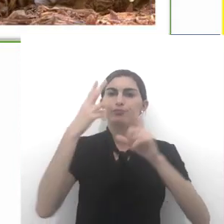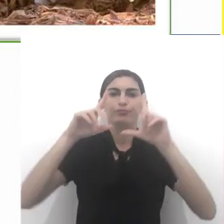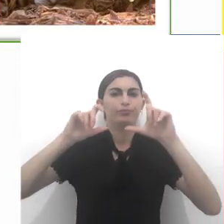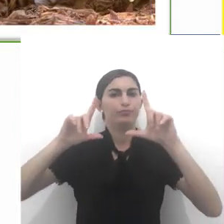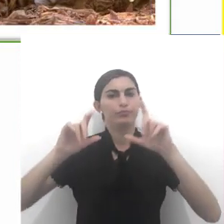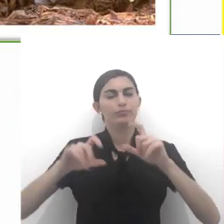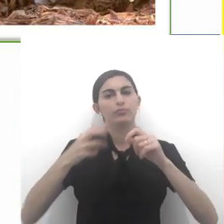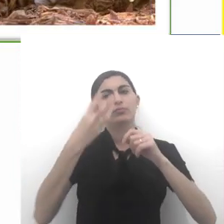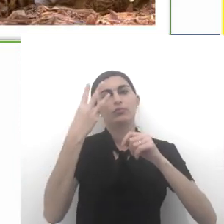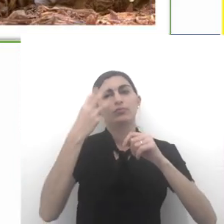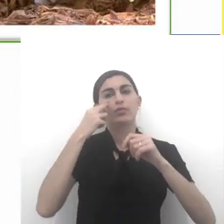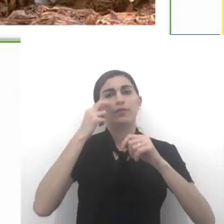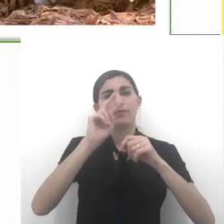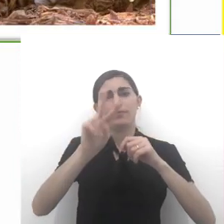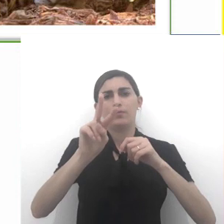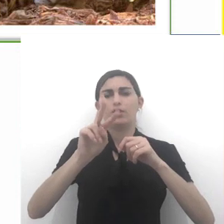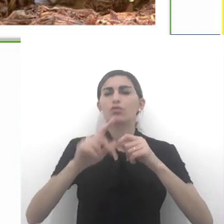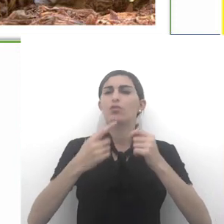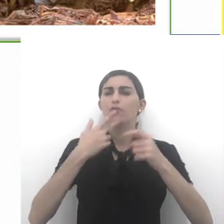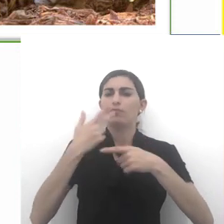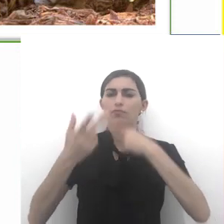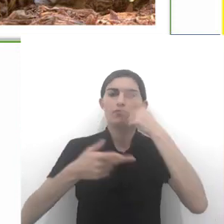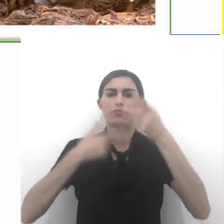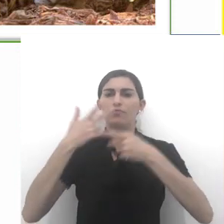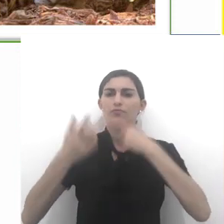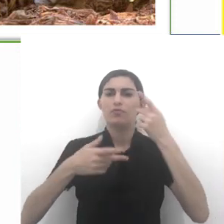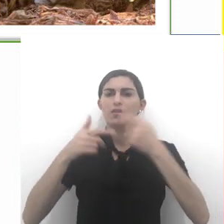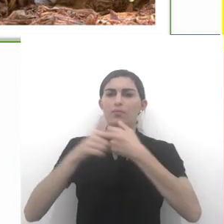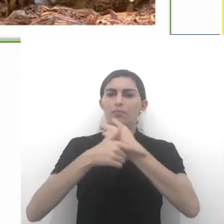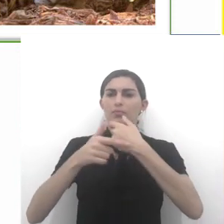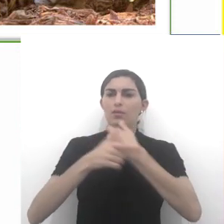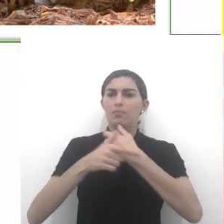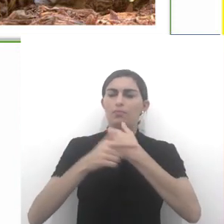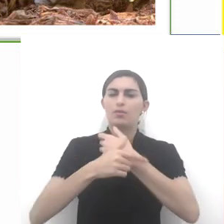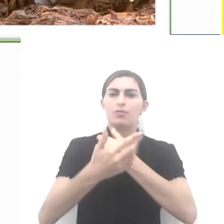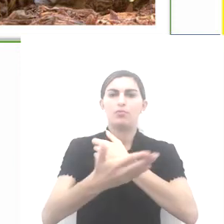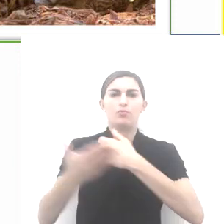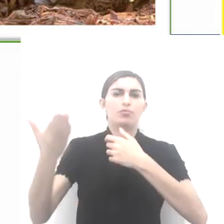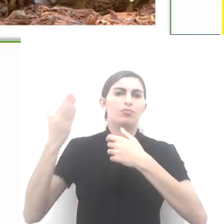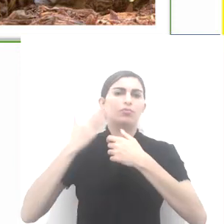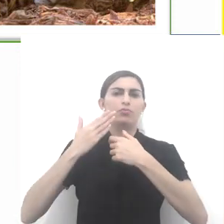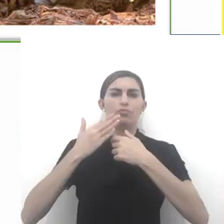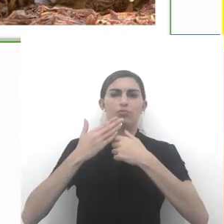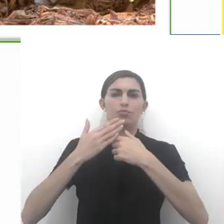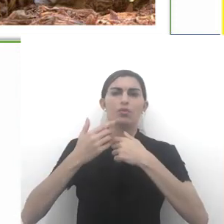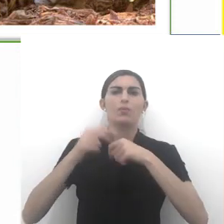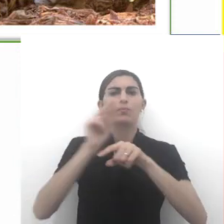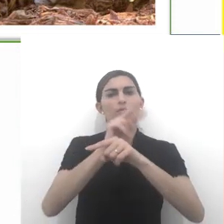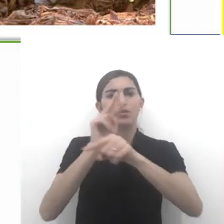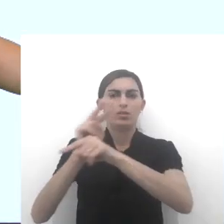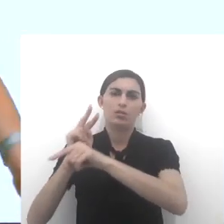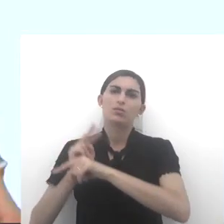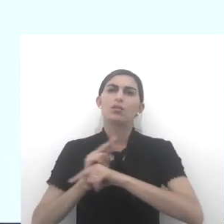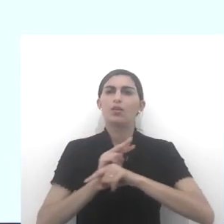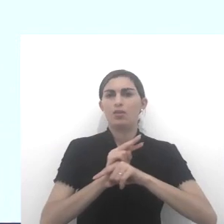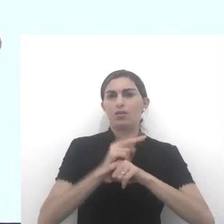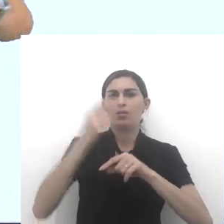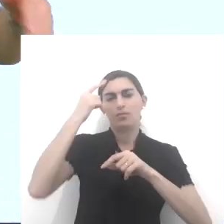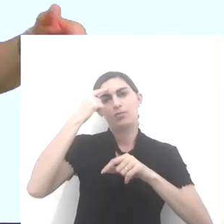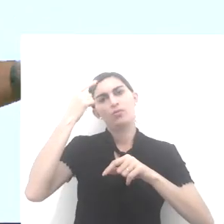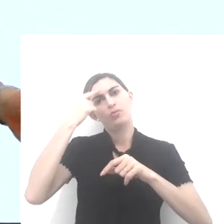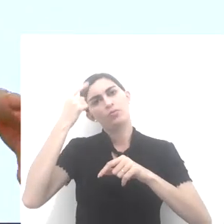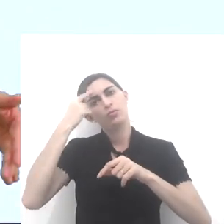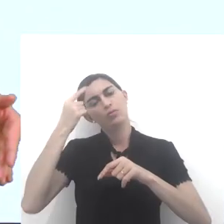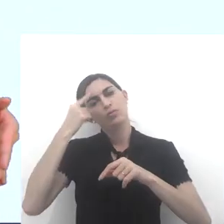imagens. Então, veja só, quando eu falei este papel hoje, também, da preservação, da